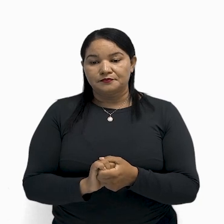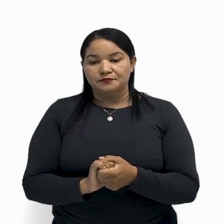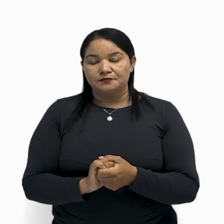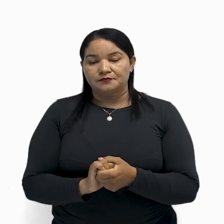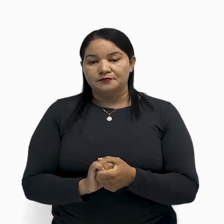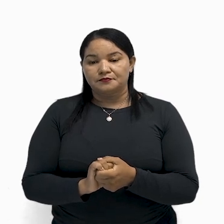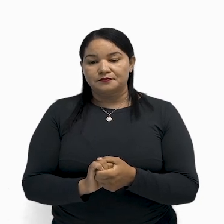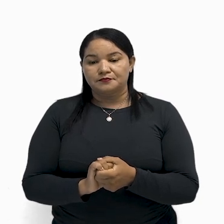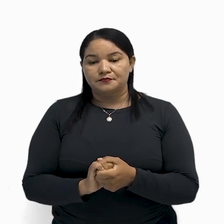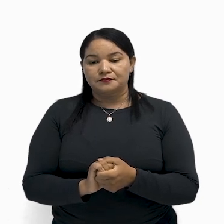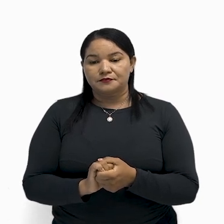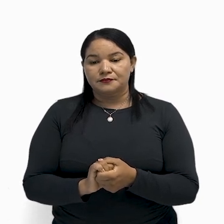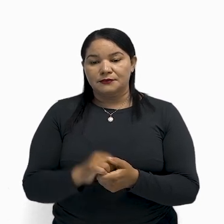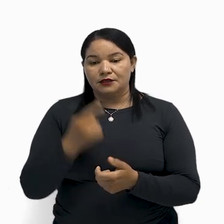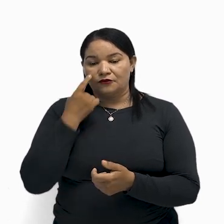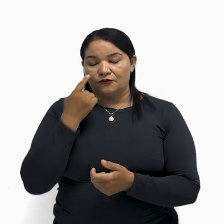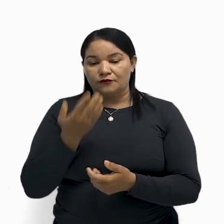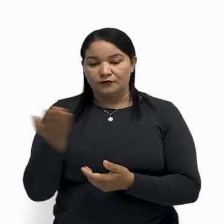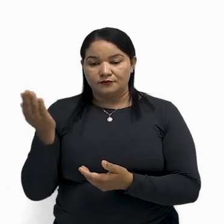ok?